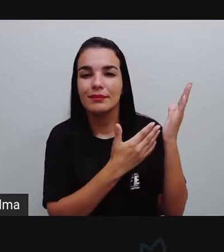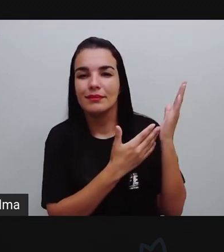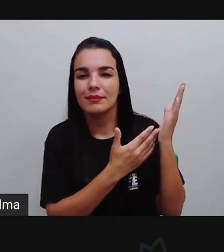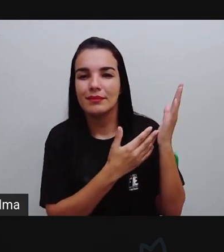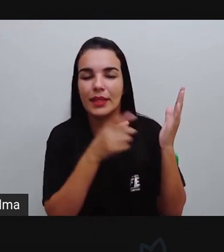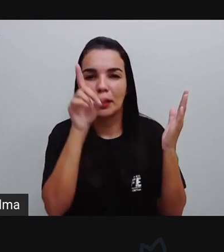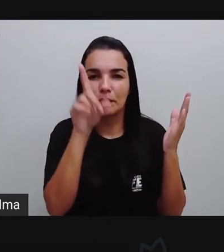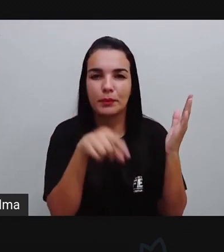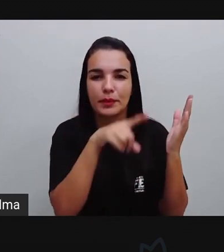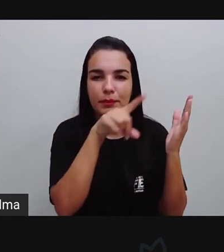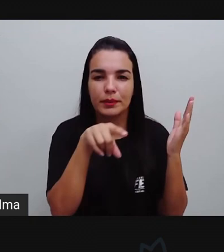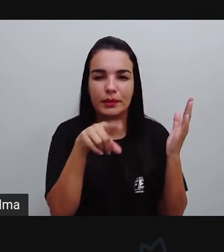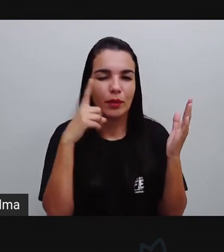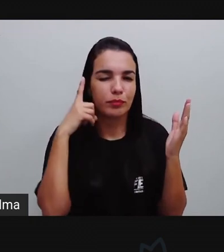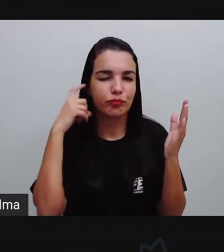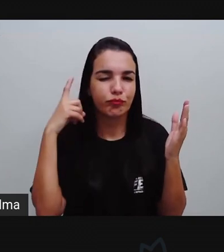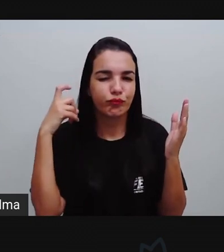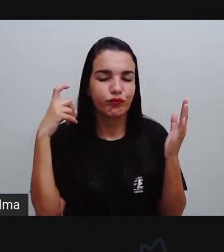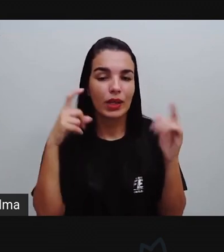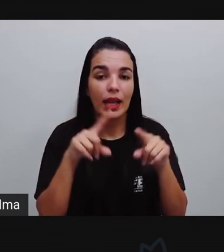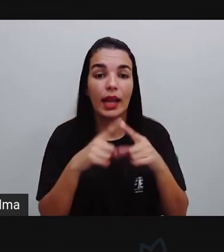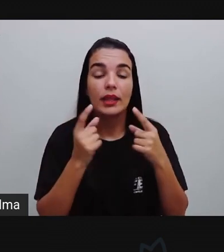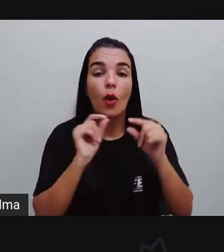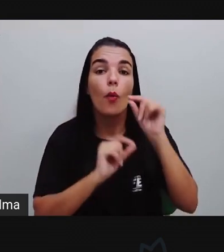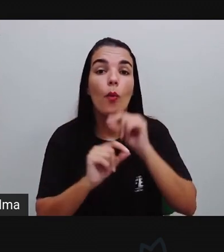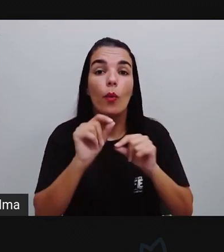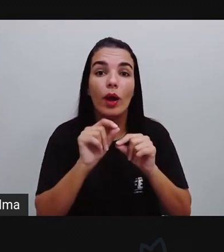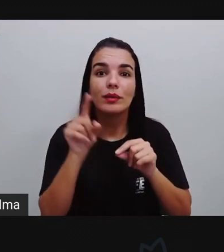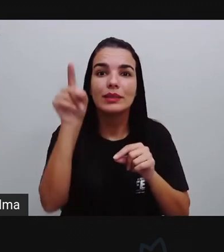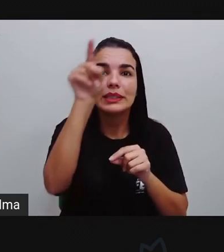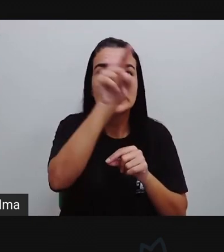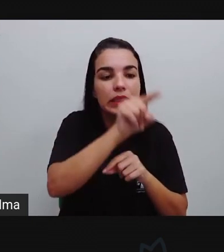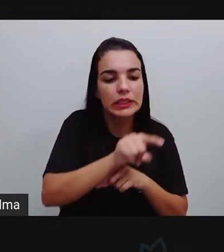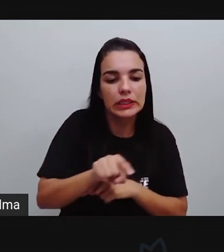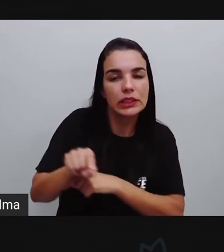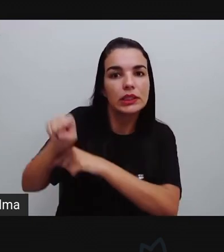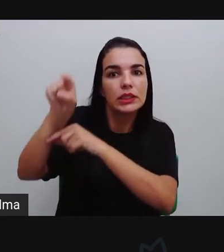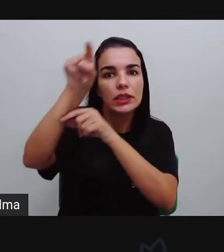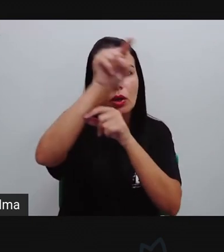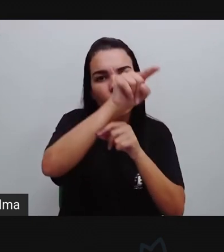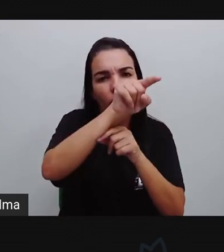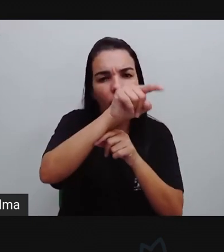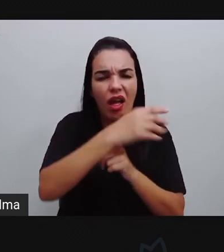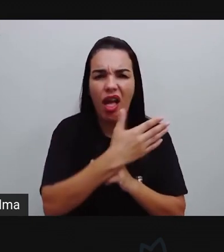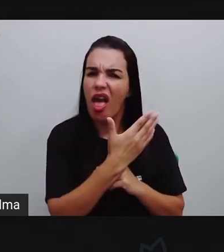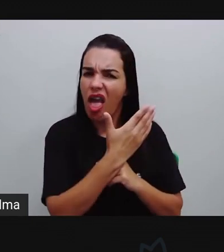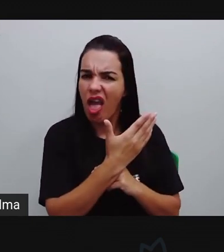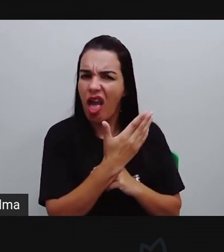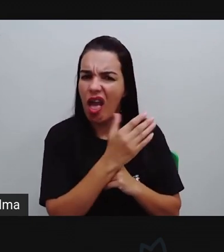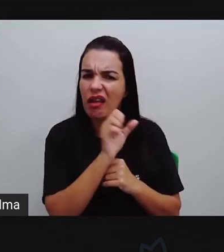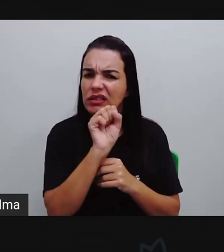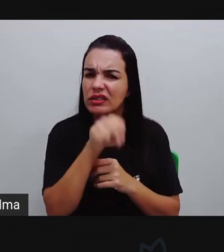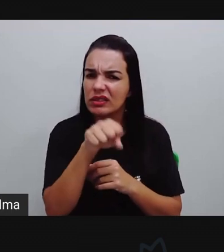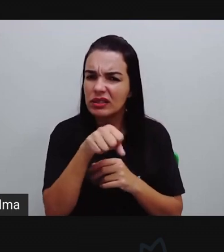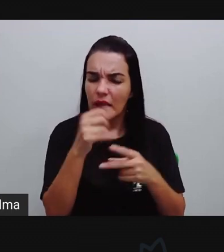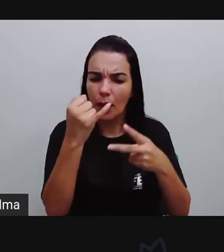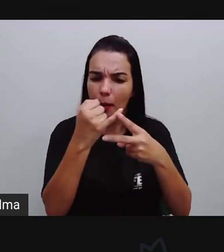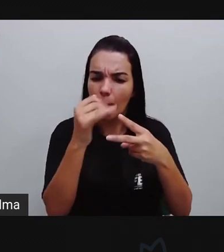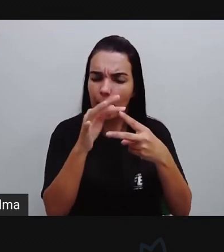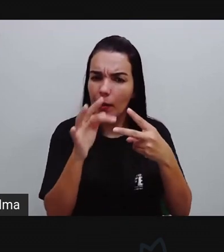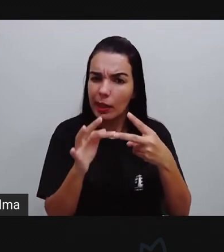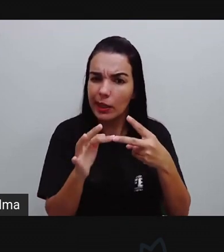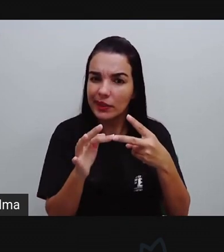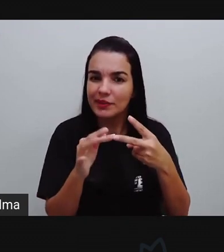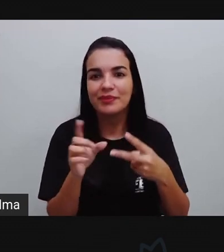Buzinar ali. Essa plaquinha, ela é um círculo que pode ser considerado um polígono, não pode ser considerado um